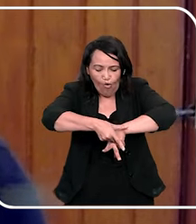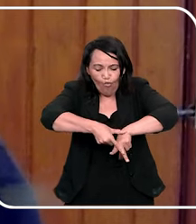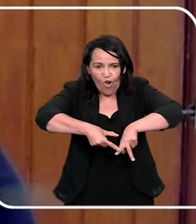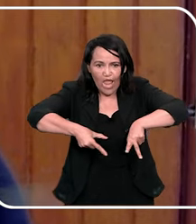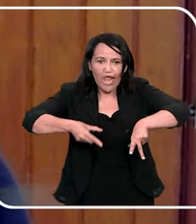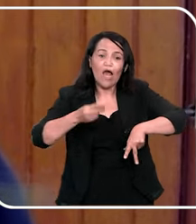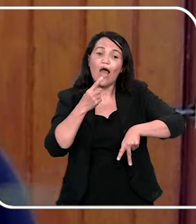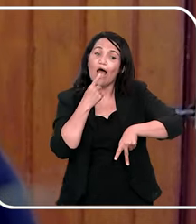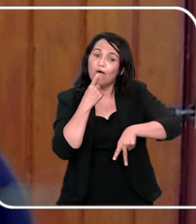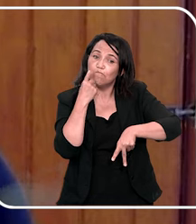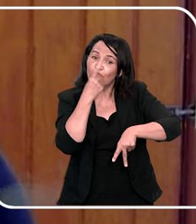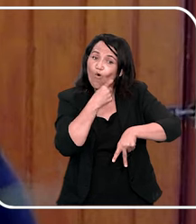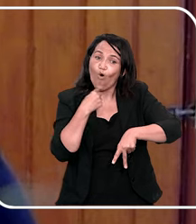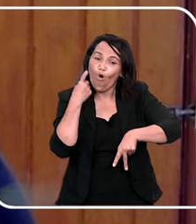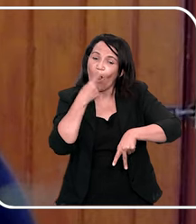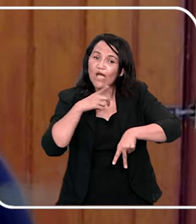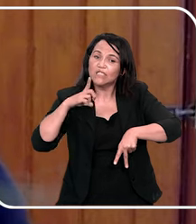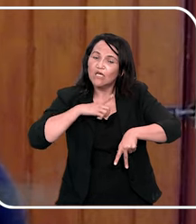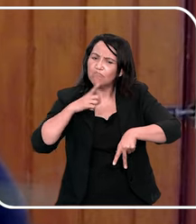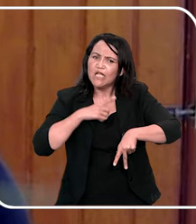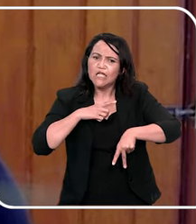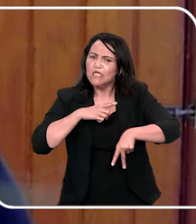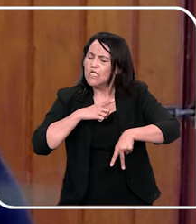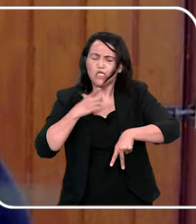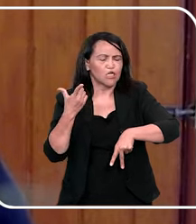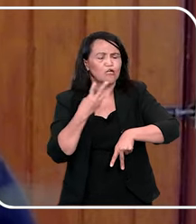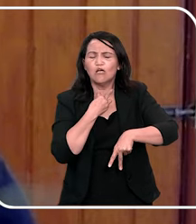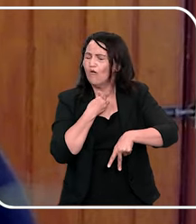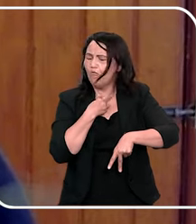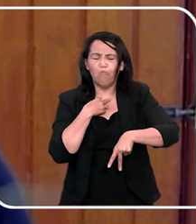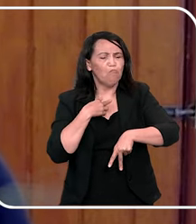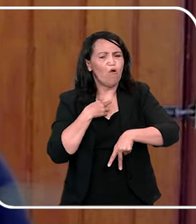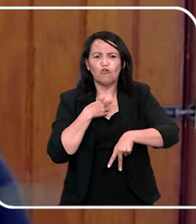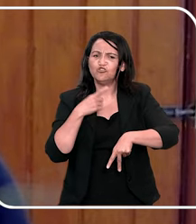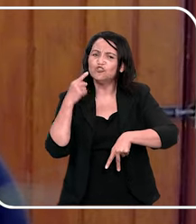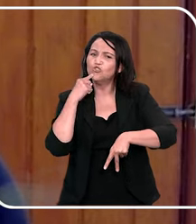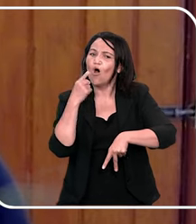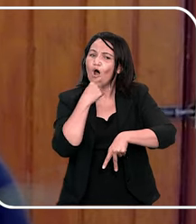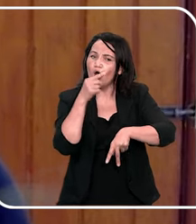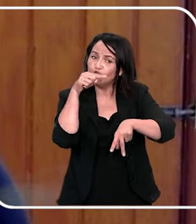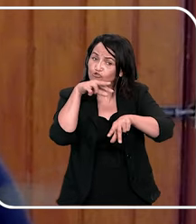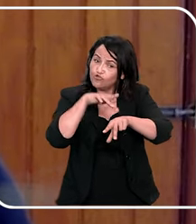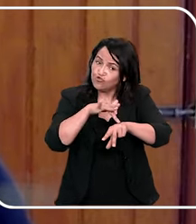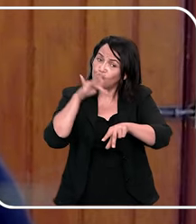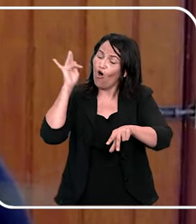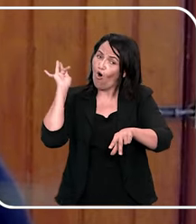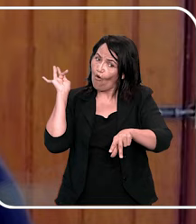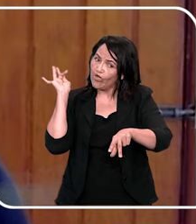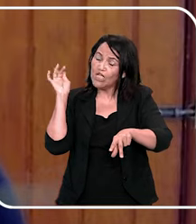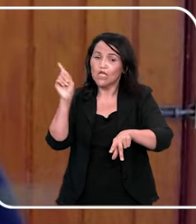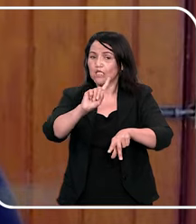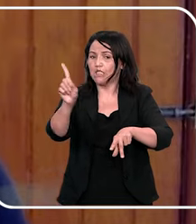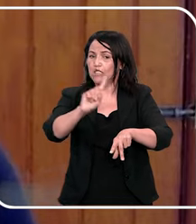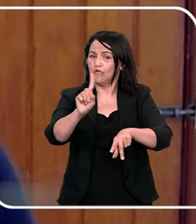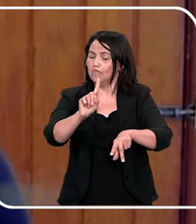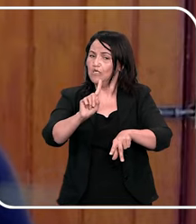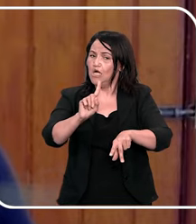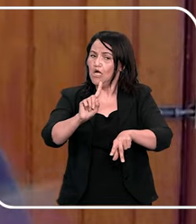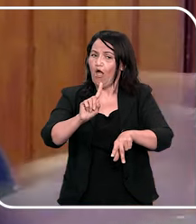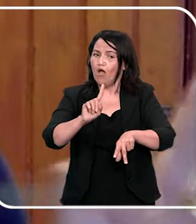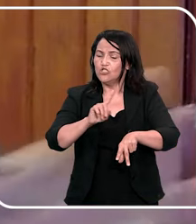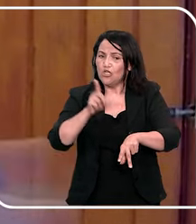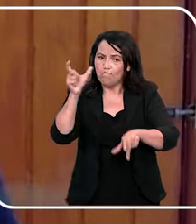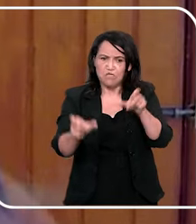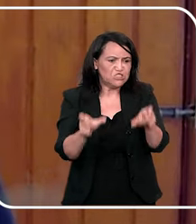e a sua boca também é uma parte privada, que ninguém deve tocar, que você não deve tocar na parte íntima de ninguém, e